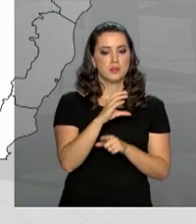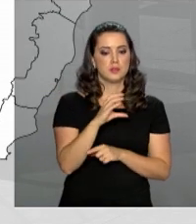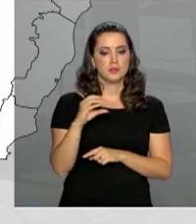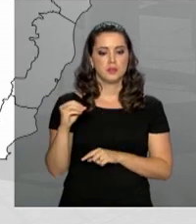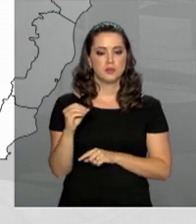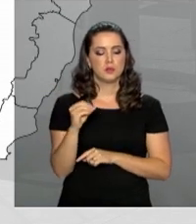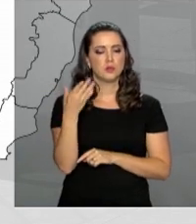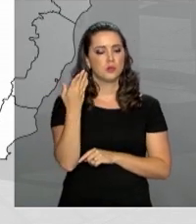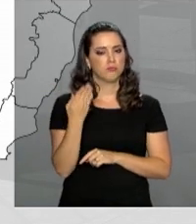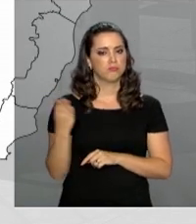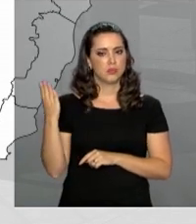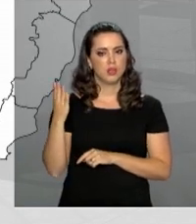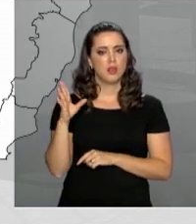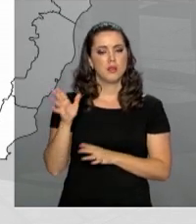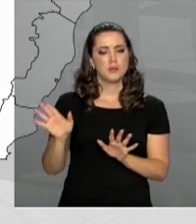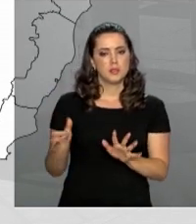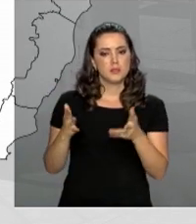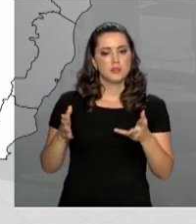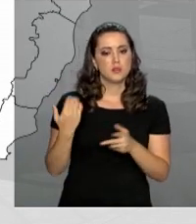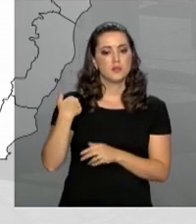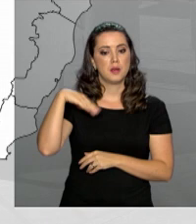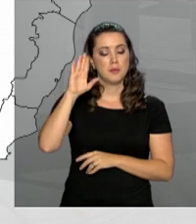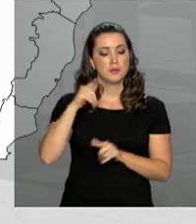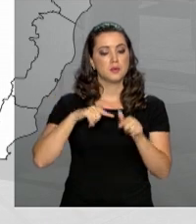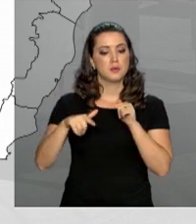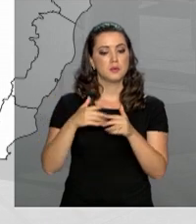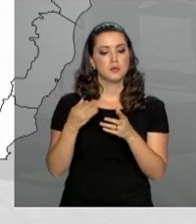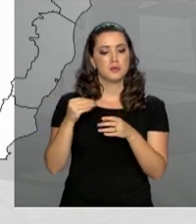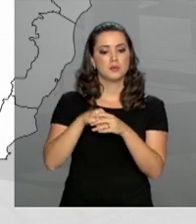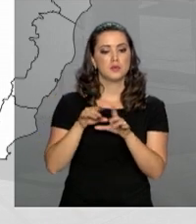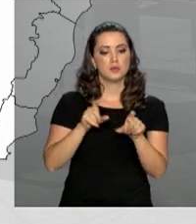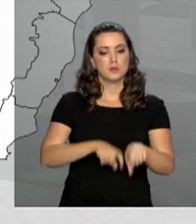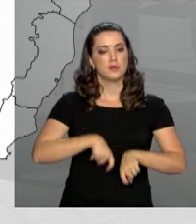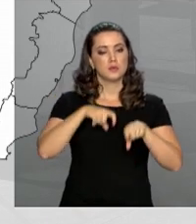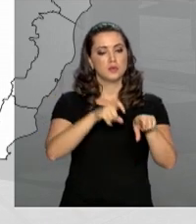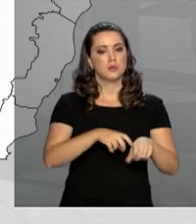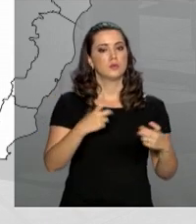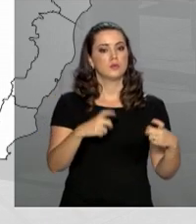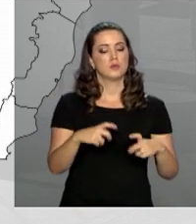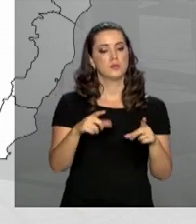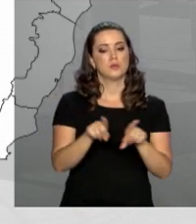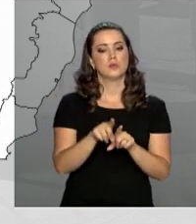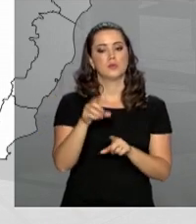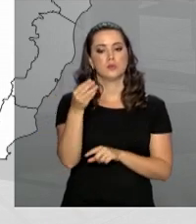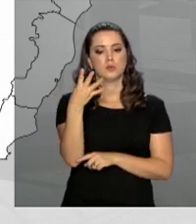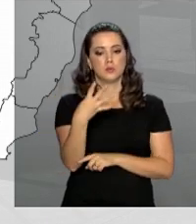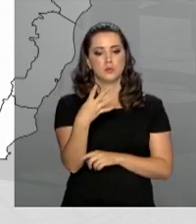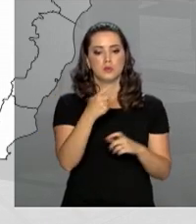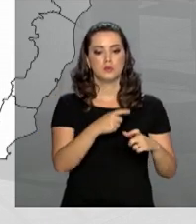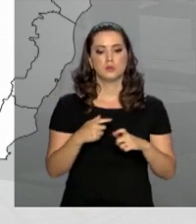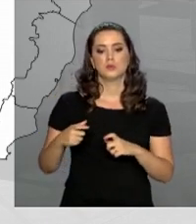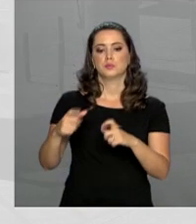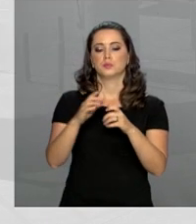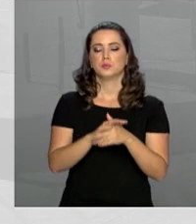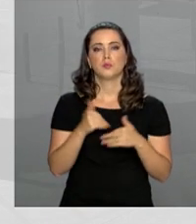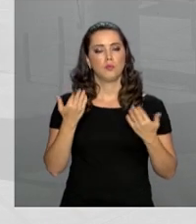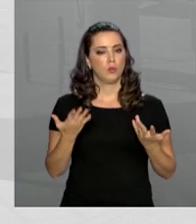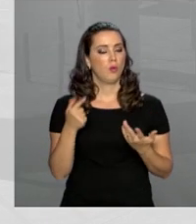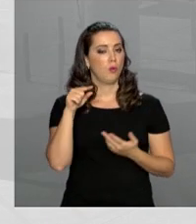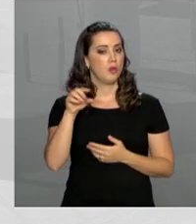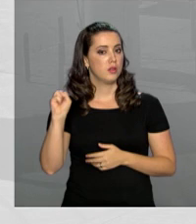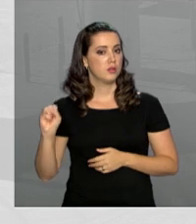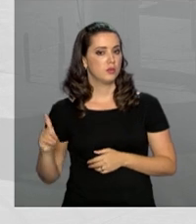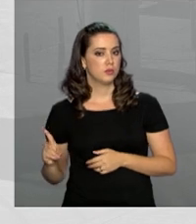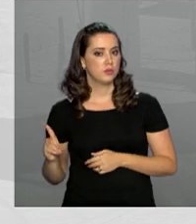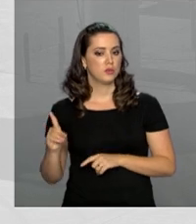-oeste, a fim de incentivar ainda mais a atividade agropecuária na região, serão quatro terminais. E na região